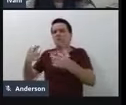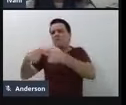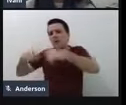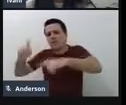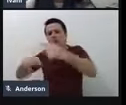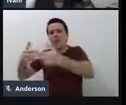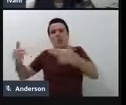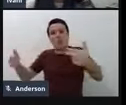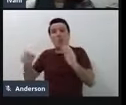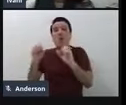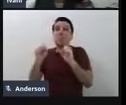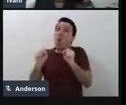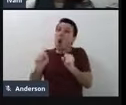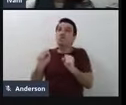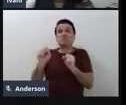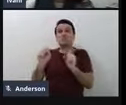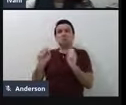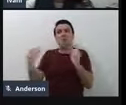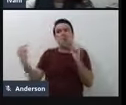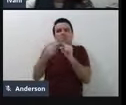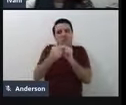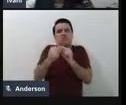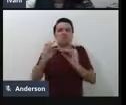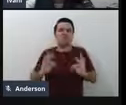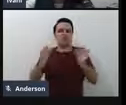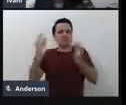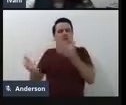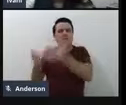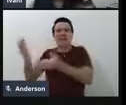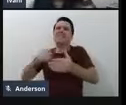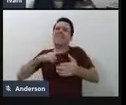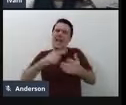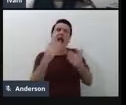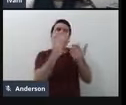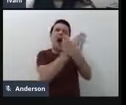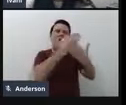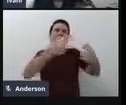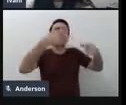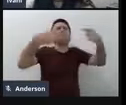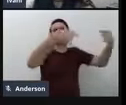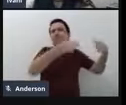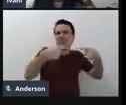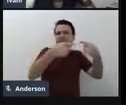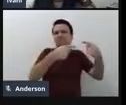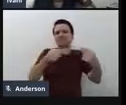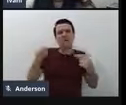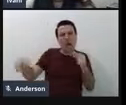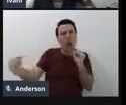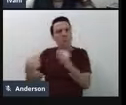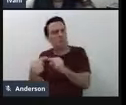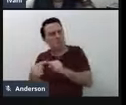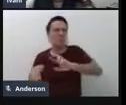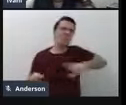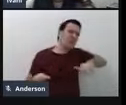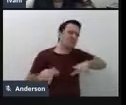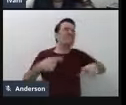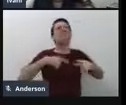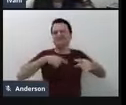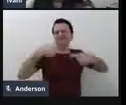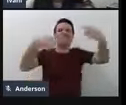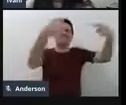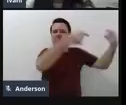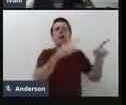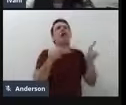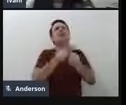hoje há discussões acerca disso, mas também tem outras questões, né, metodologia,